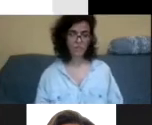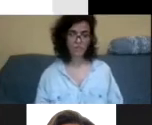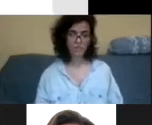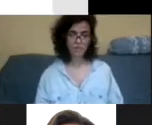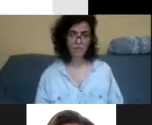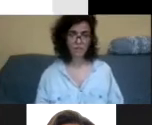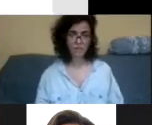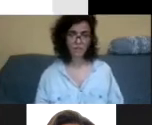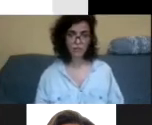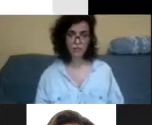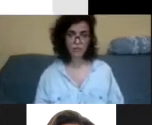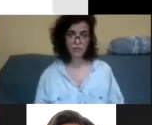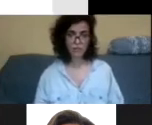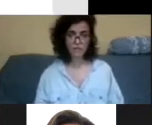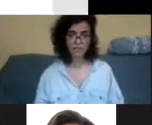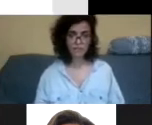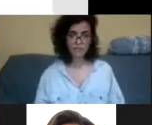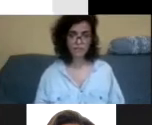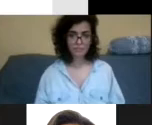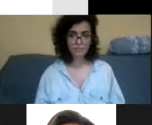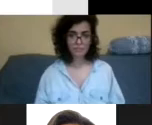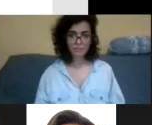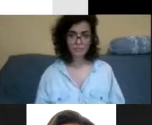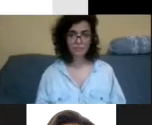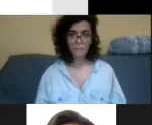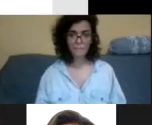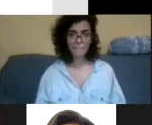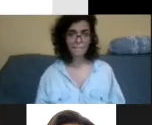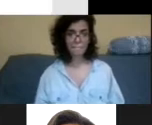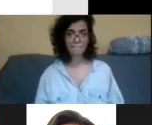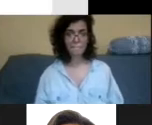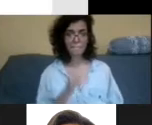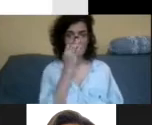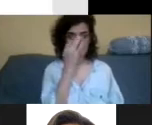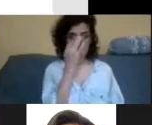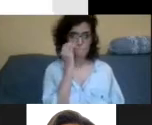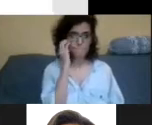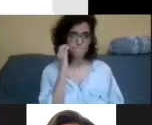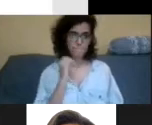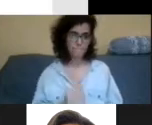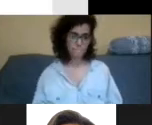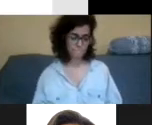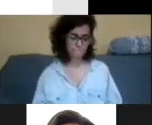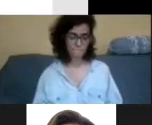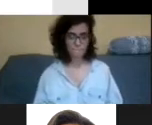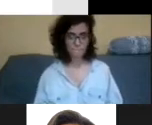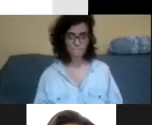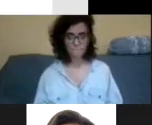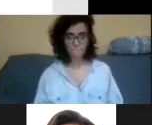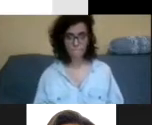% entram na internet pelo celular, né? Fora que falta de tempo, paciência. Então,